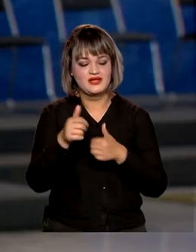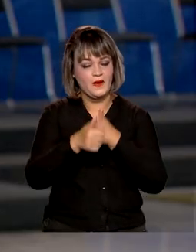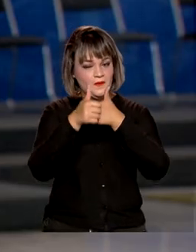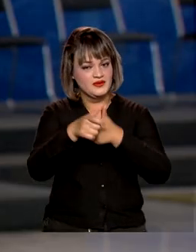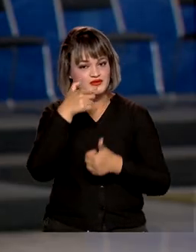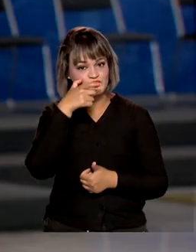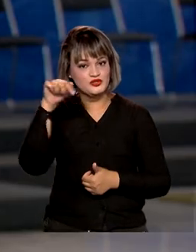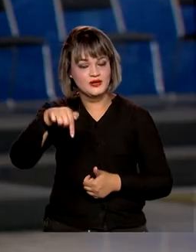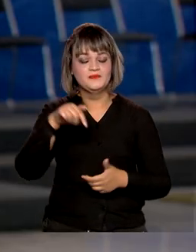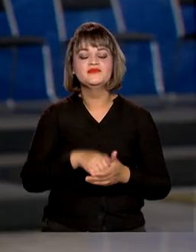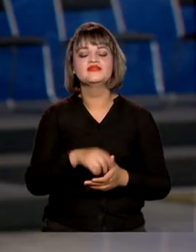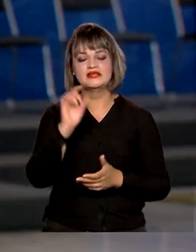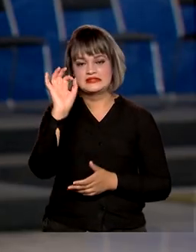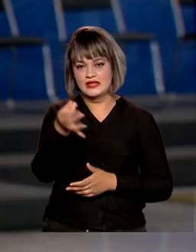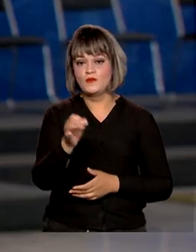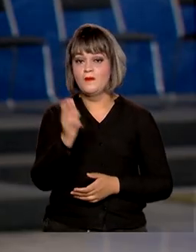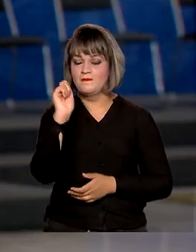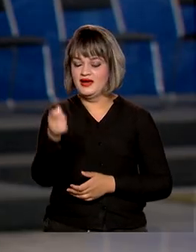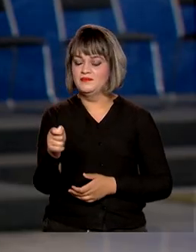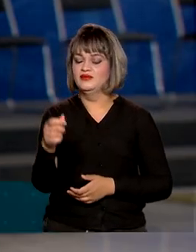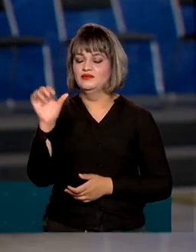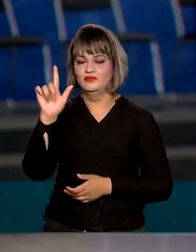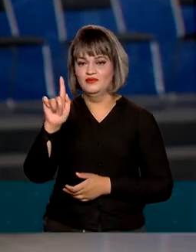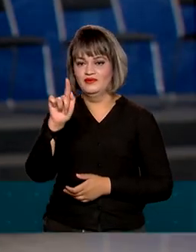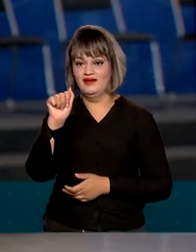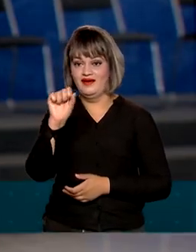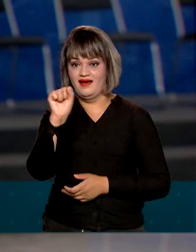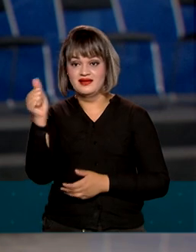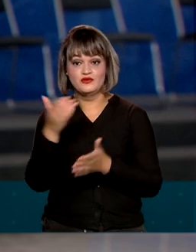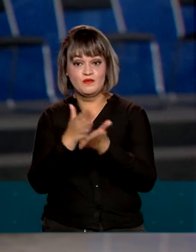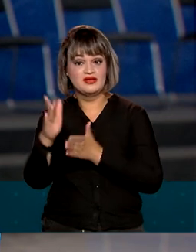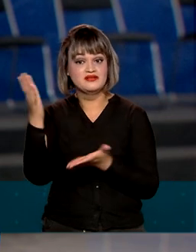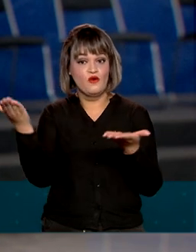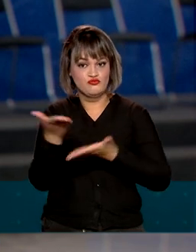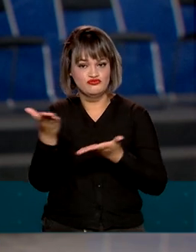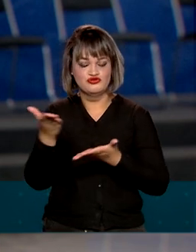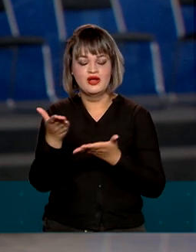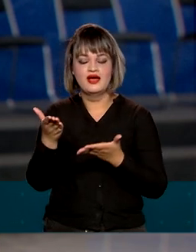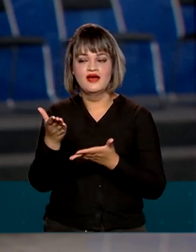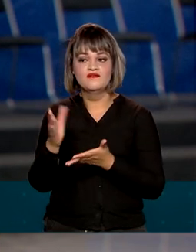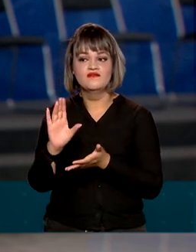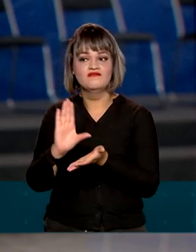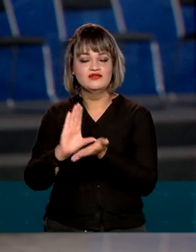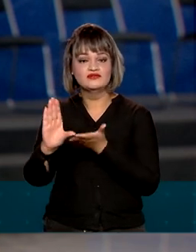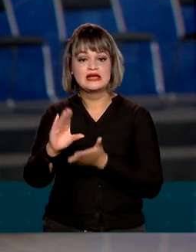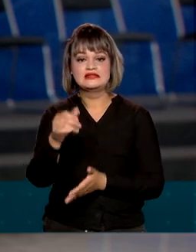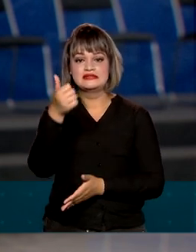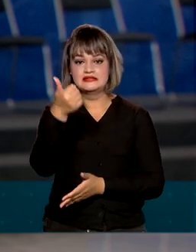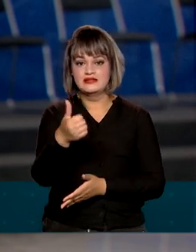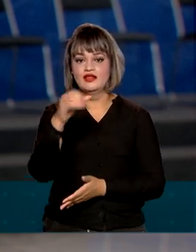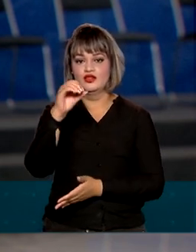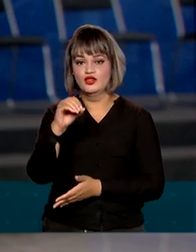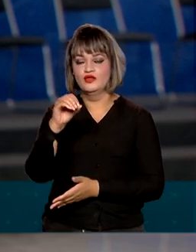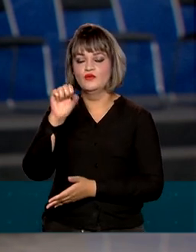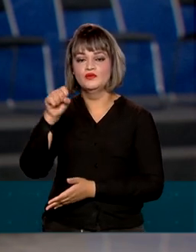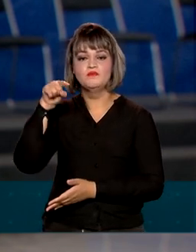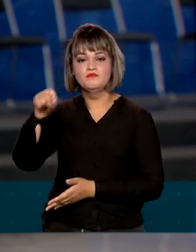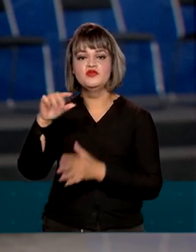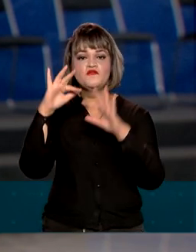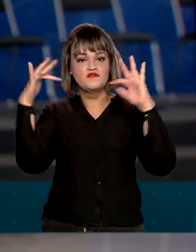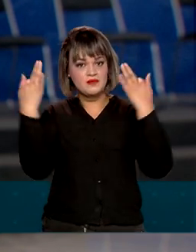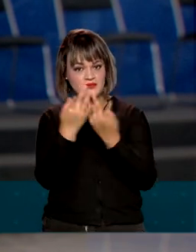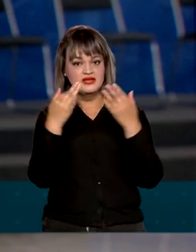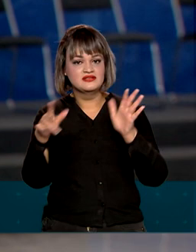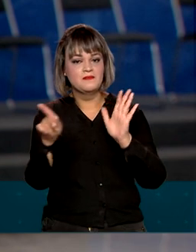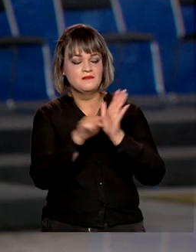acompanham. É isso mesmo, esse pagamento do Auxílio Gás, ele começa hoje e vai ser pago para cerca de 108 mil famílias que vivem, que